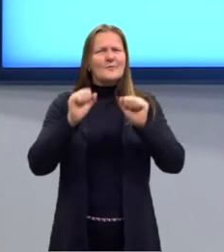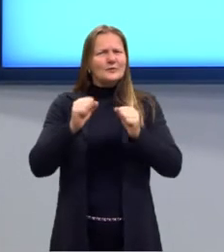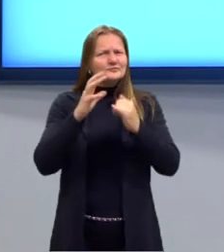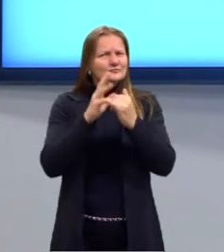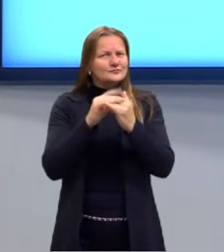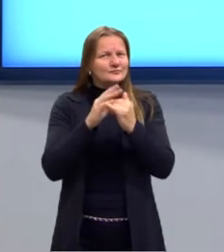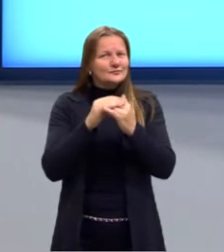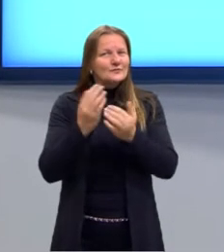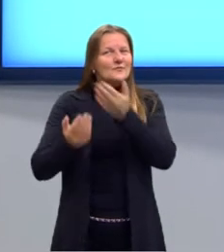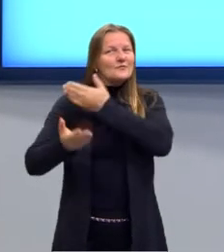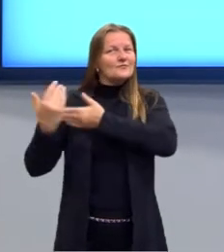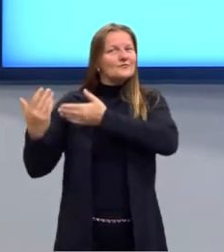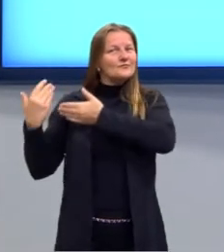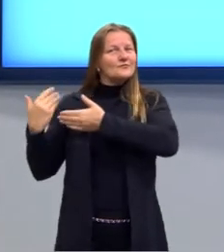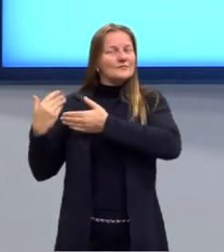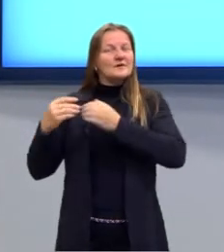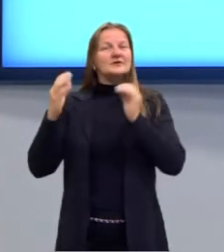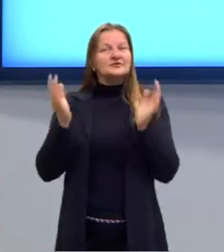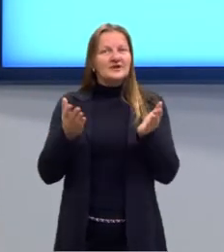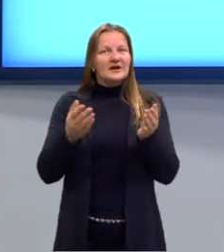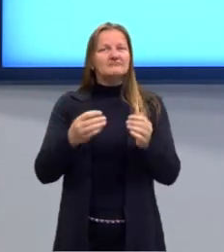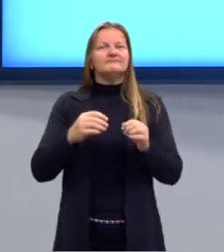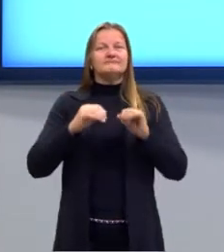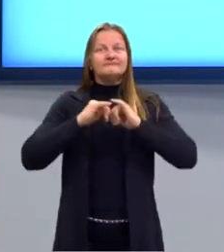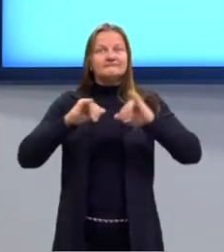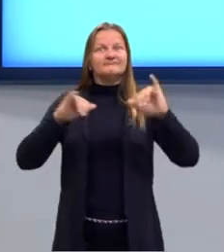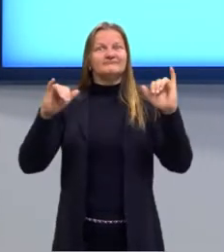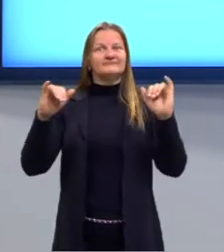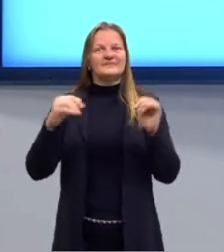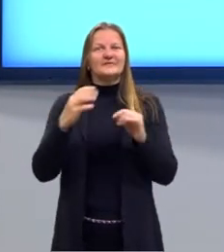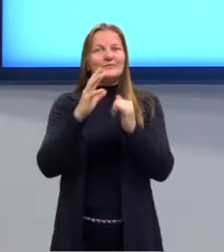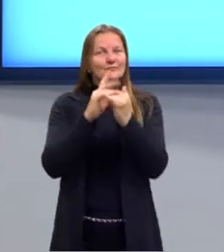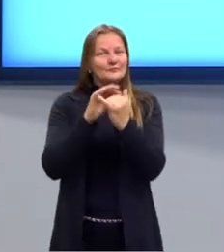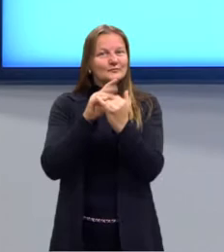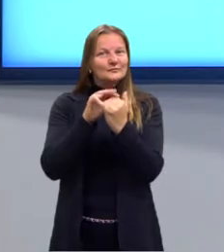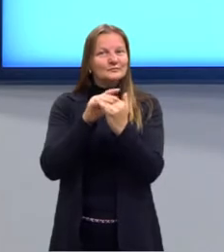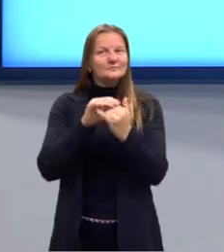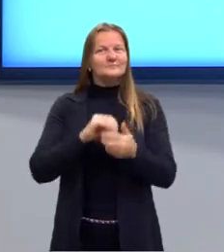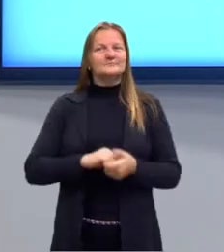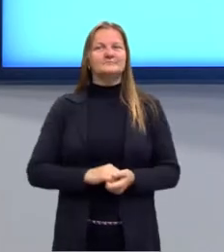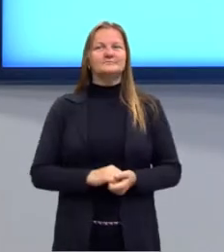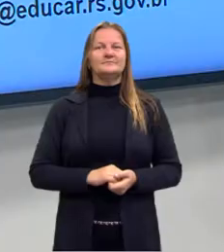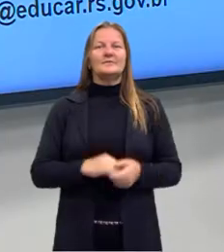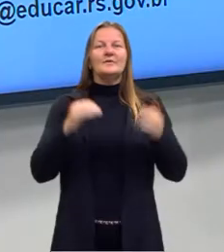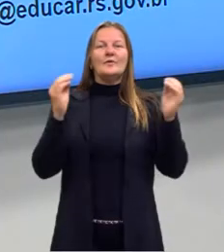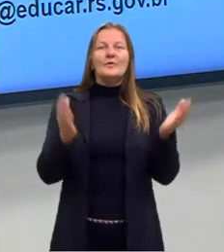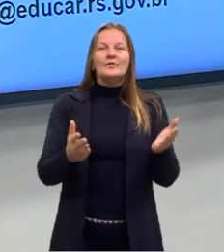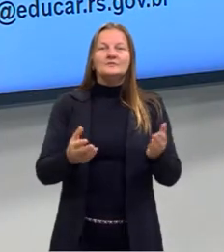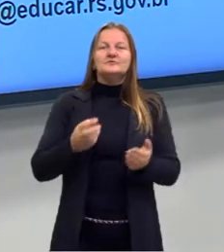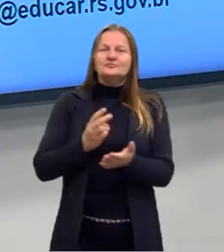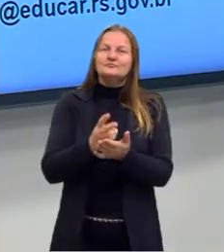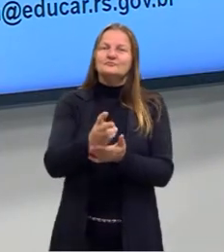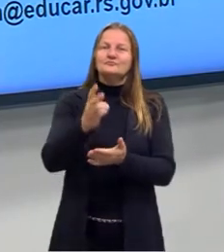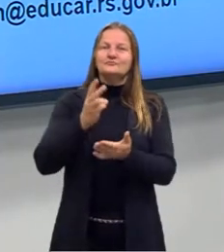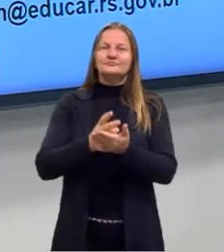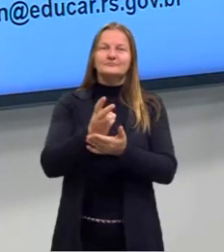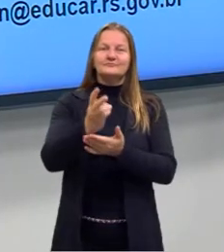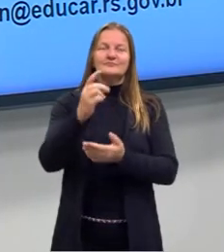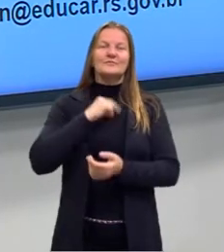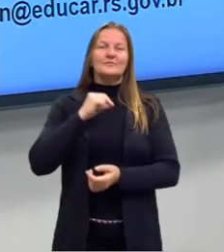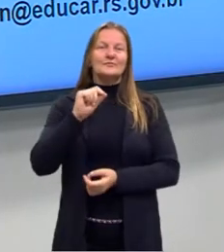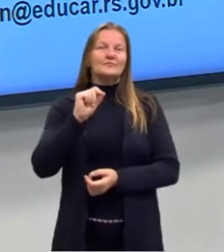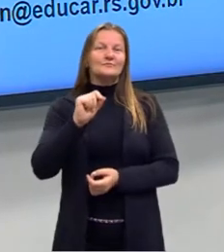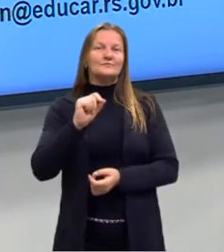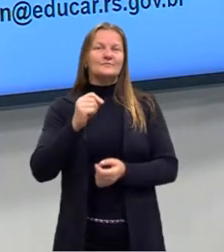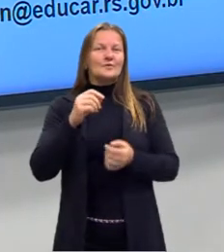as aulas que já foram transmitidas e já estão lá no YouTube. Hoje nós vamos dar continuidade nos